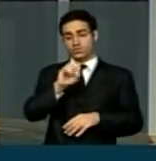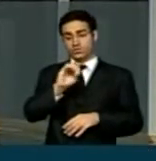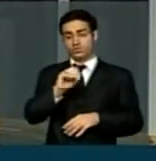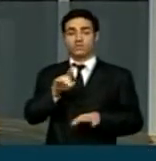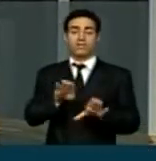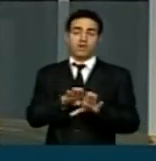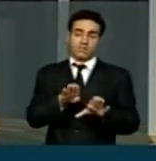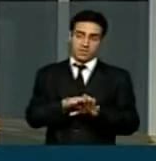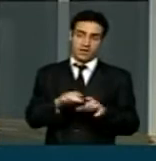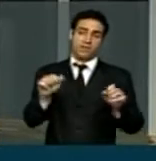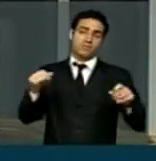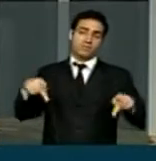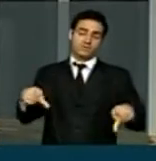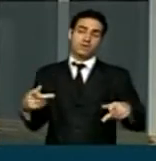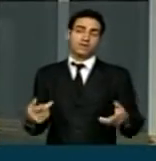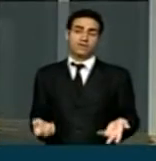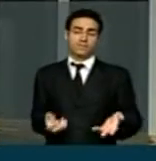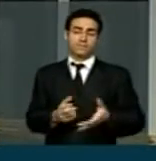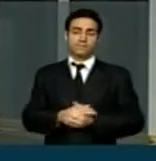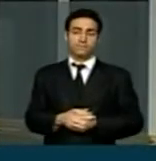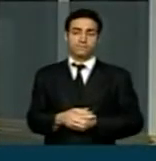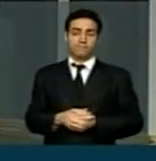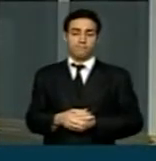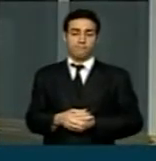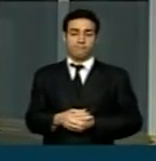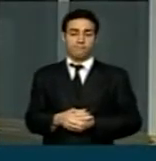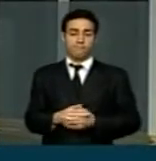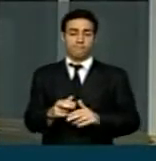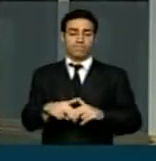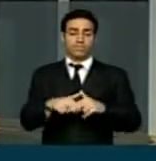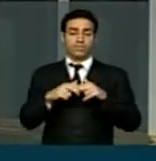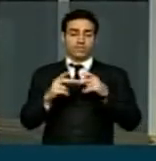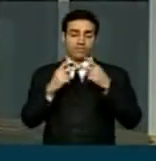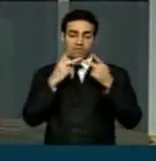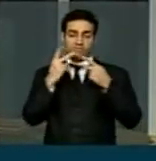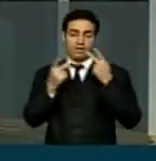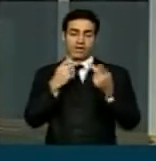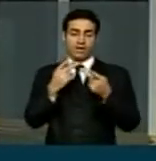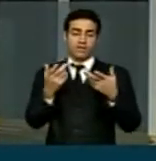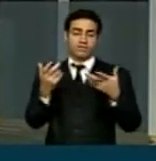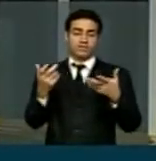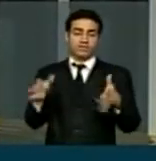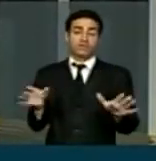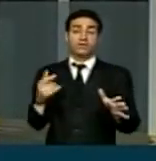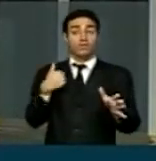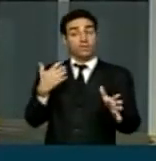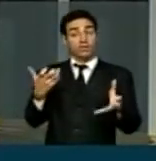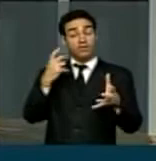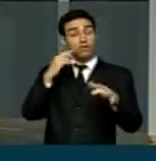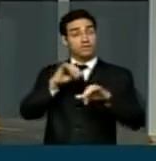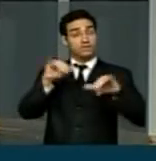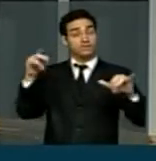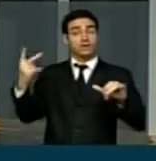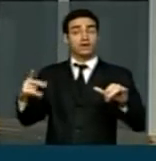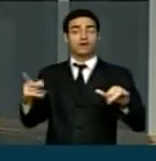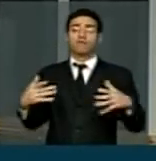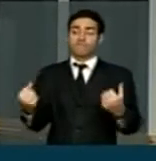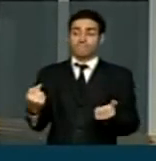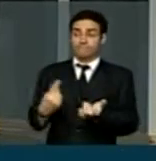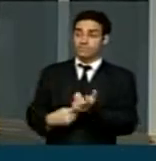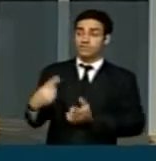E aí é por isso que eu digo, eu não quero ser dono de verdade, eu quero chamar a atenção da casa para nós